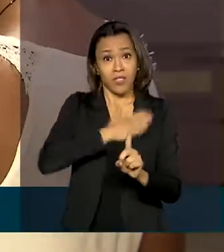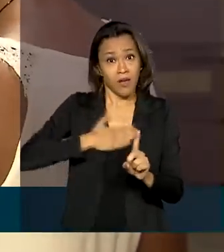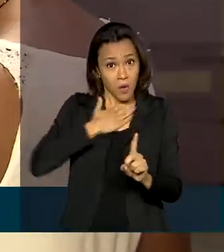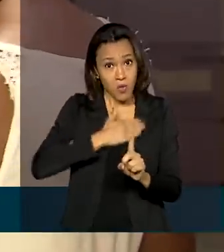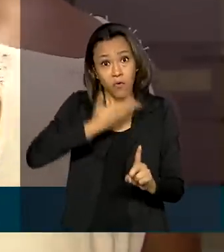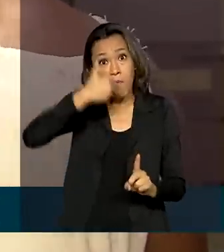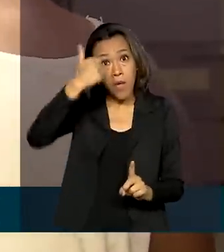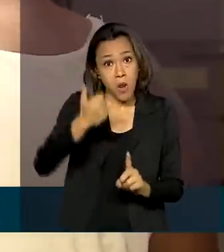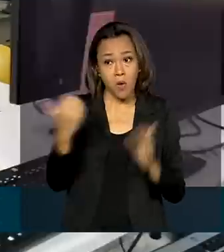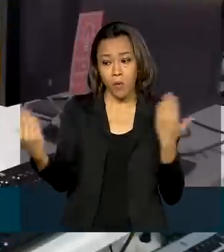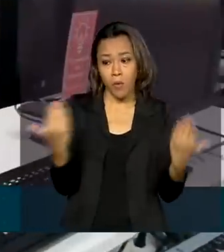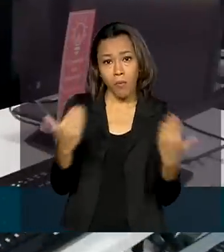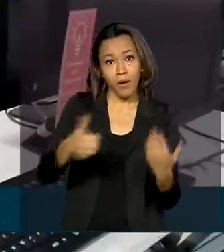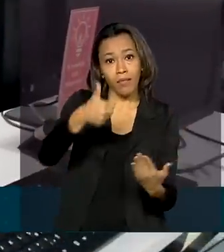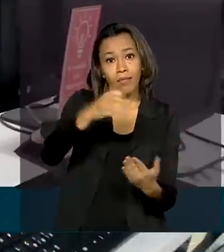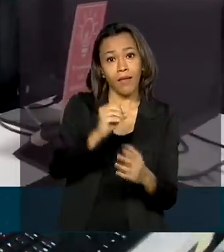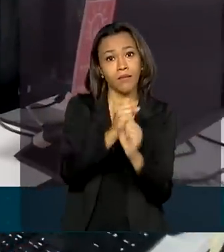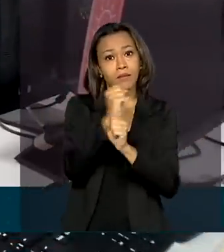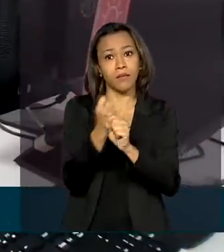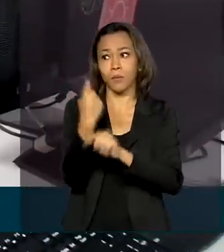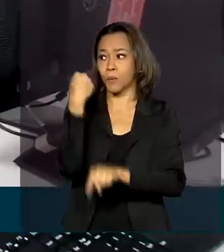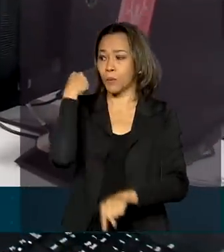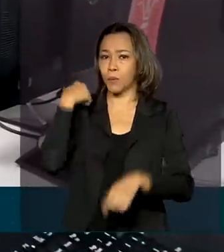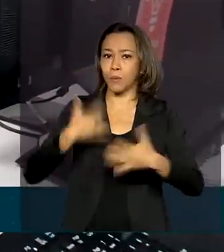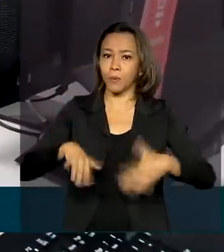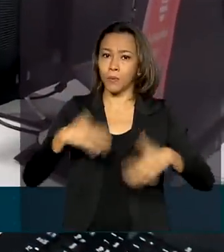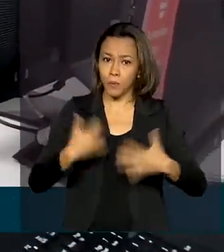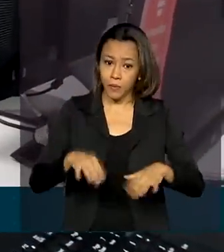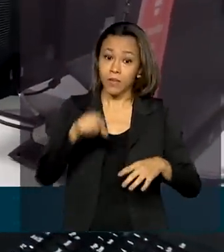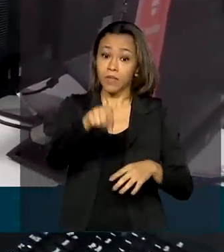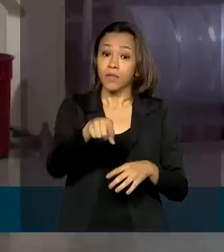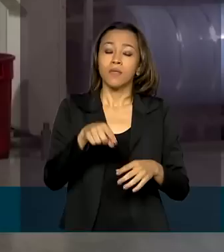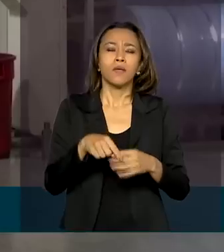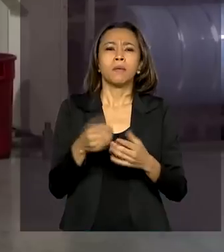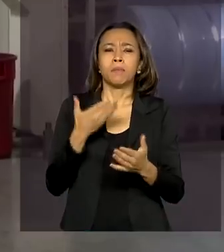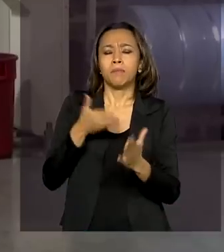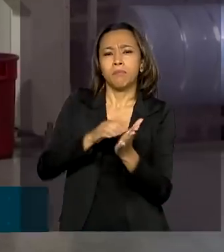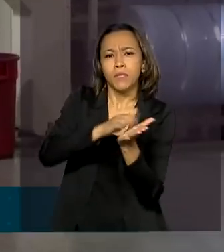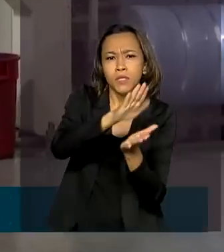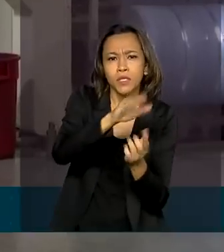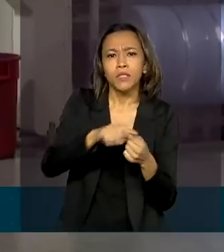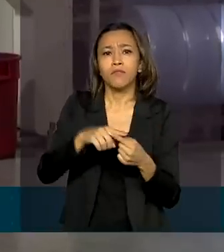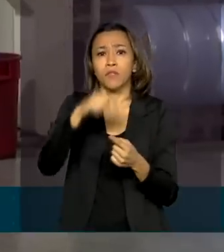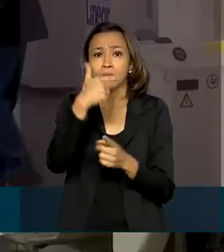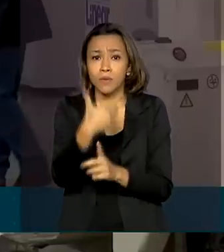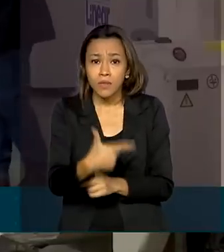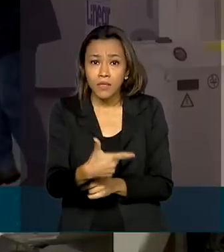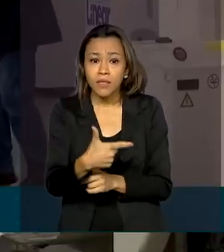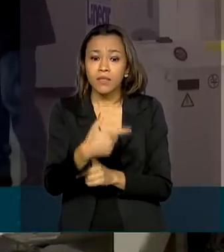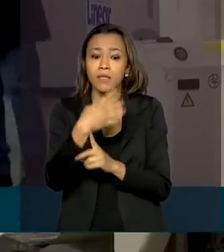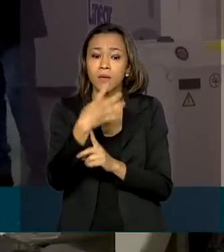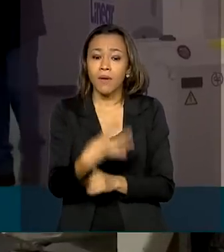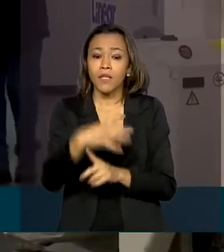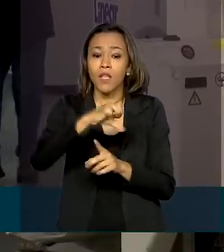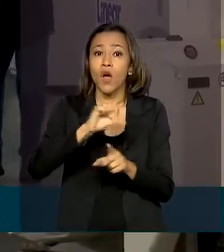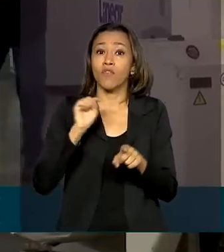10 anos. O saldo entre admissões e desligamentos foi de 249 mil